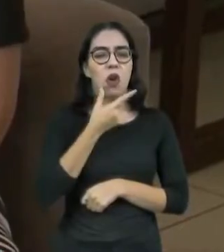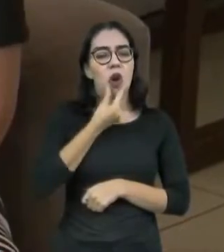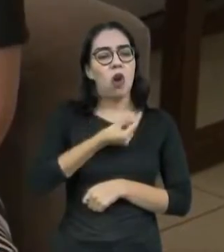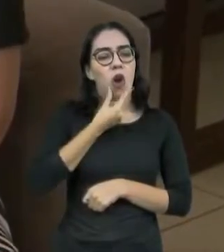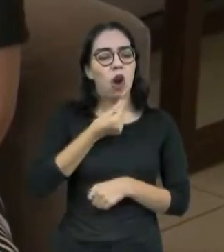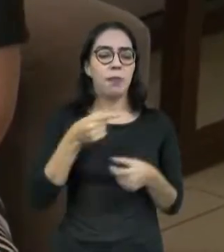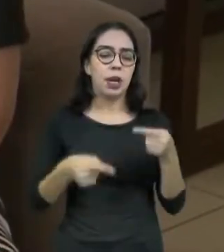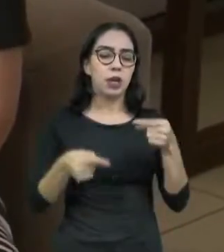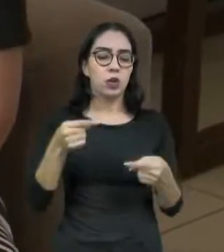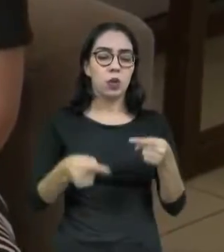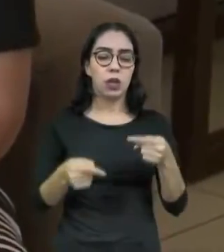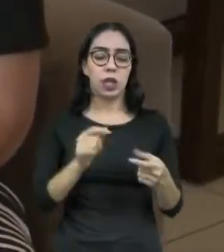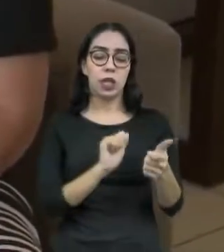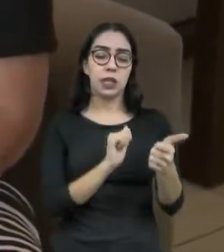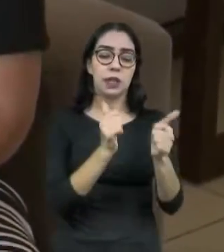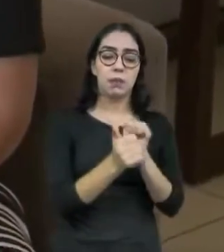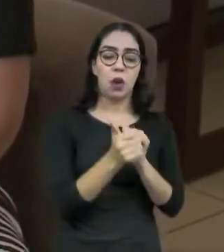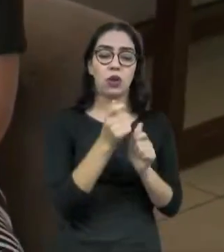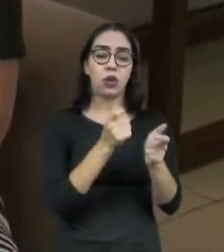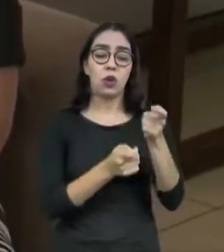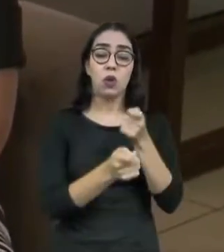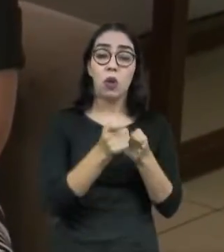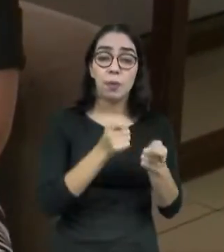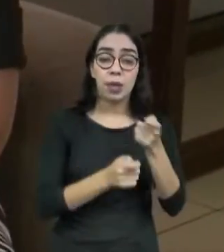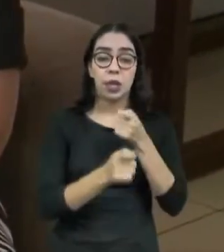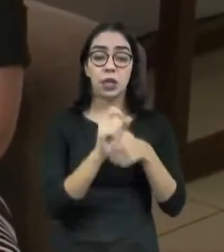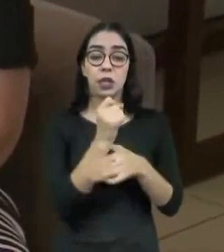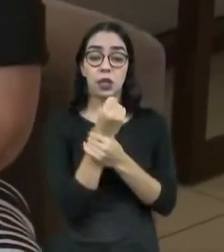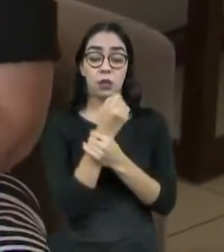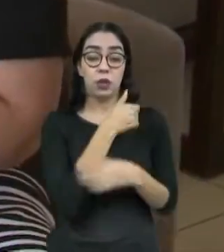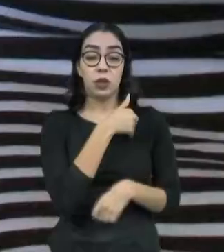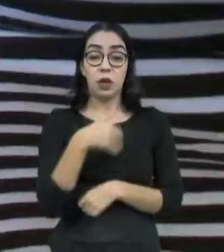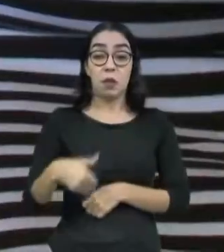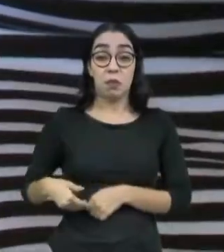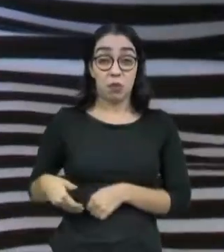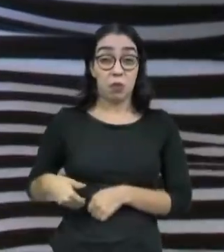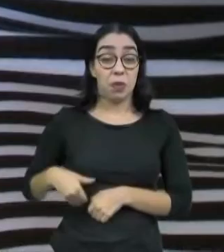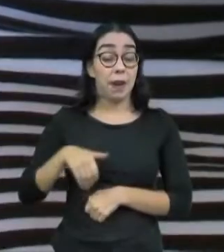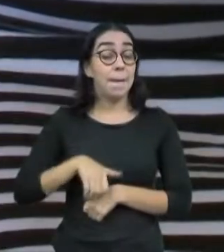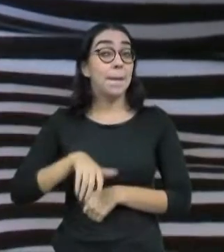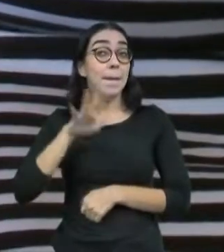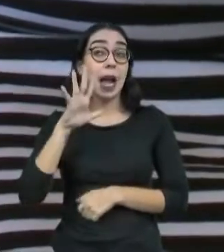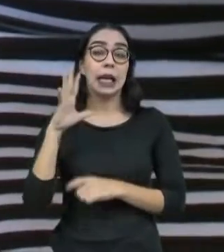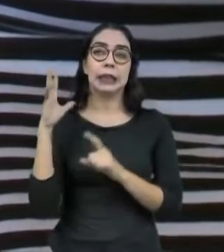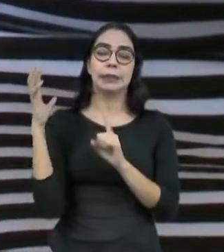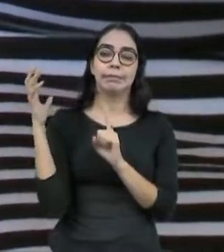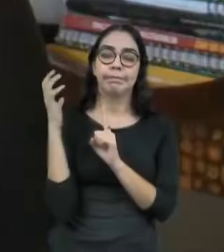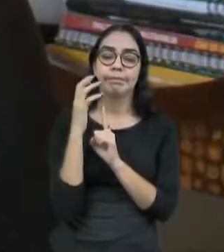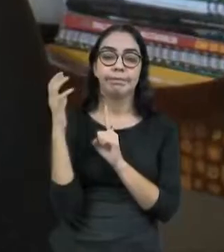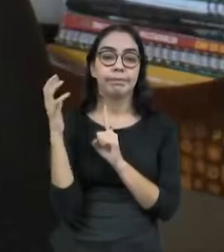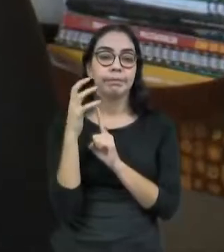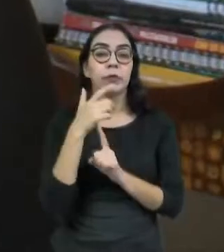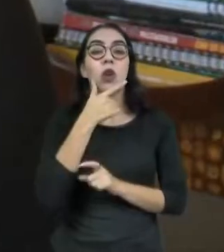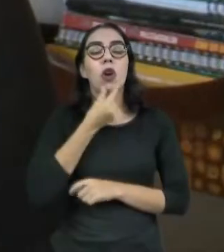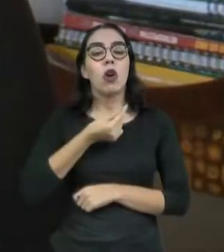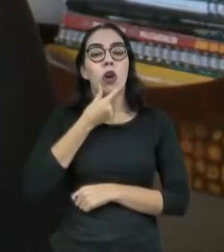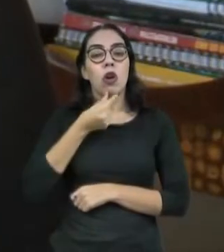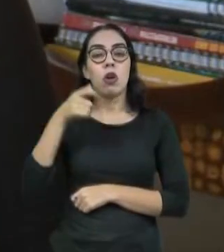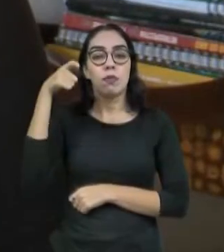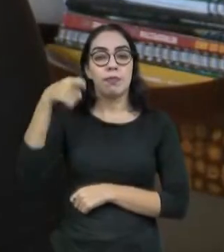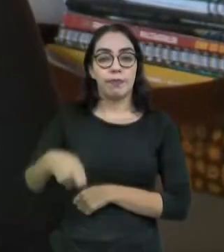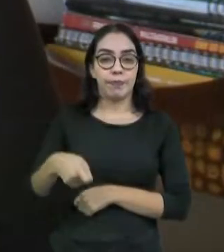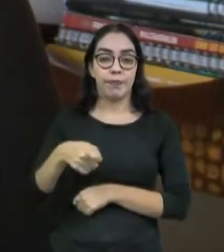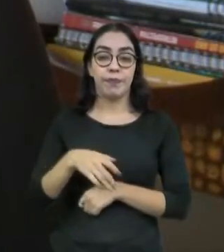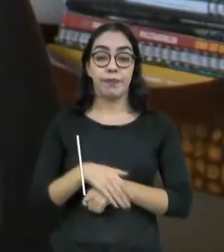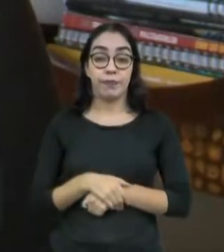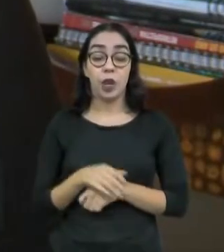esporte, economia e segurança pública, têm sofrido mais violência por conta do machismo. É arraigado ainda na nossa